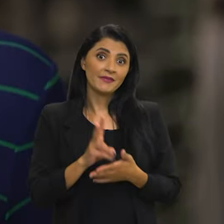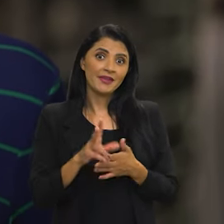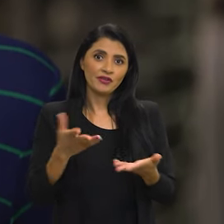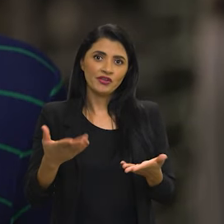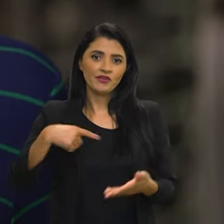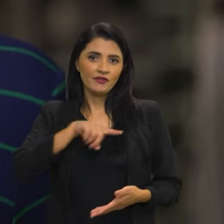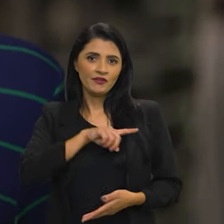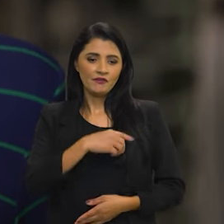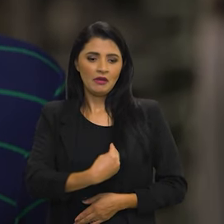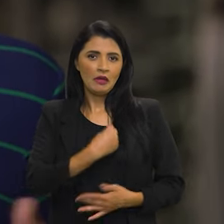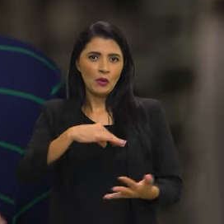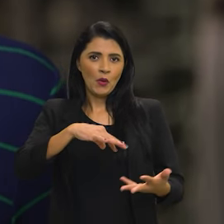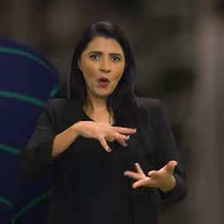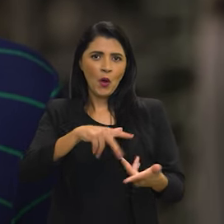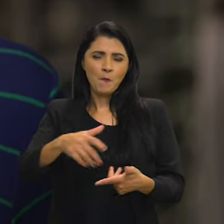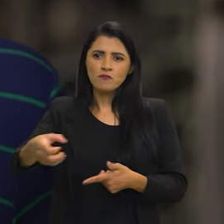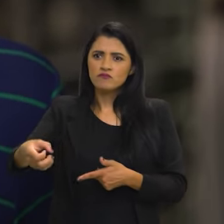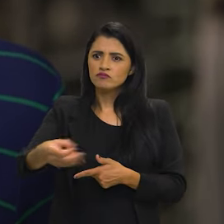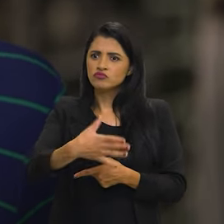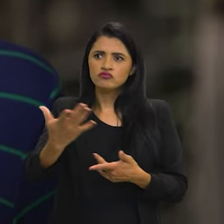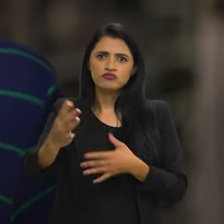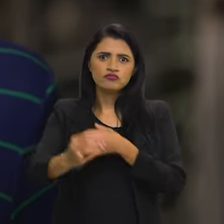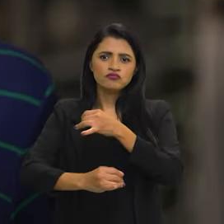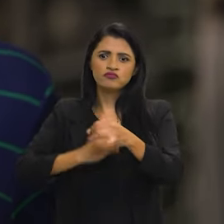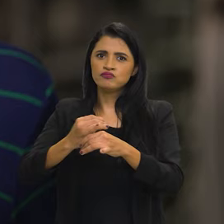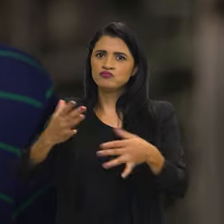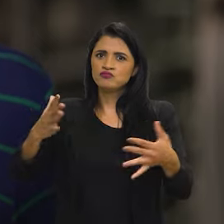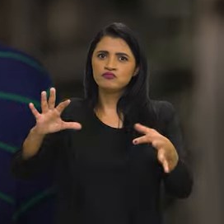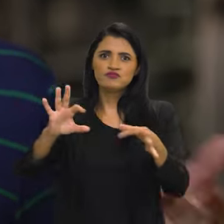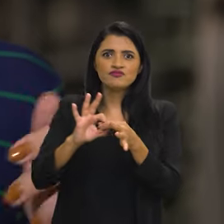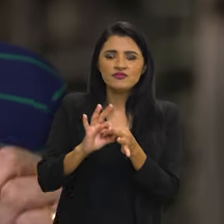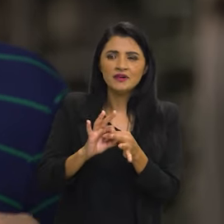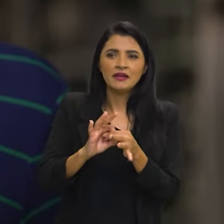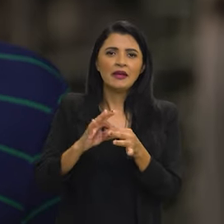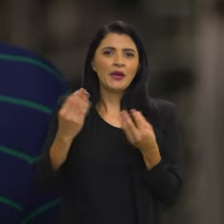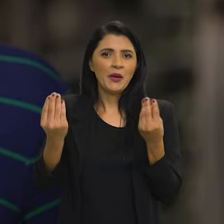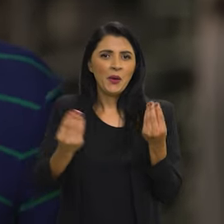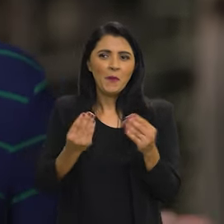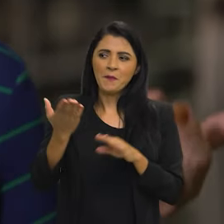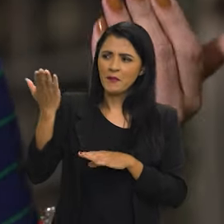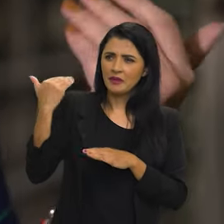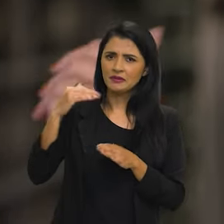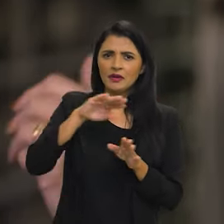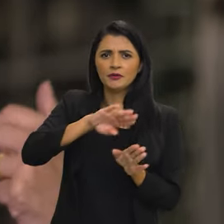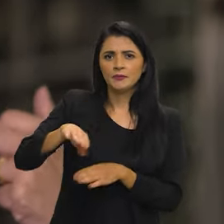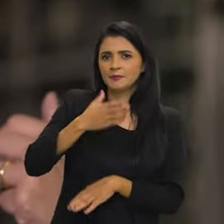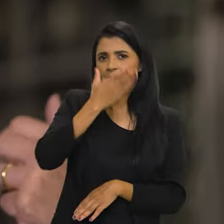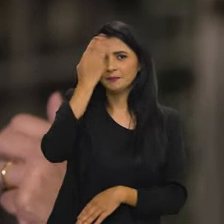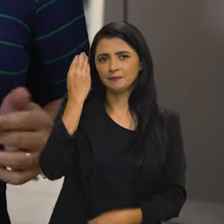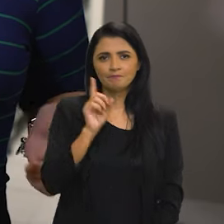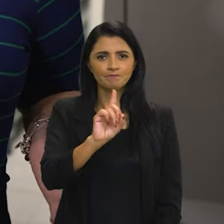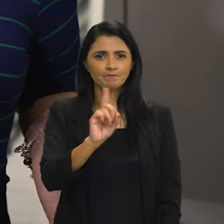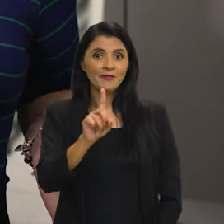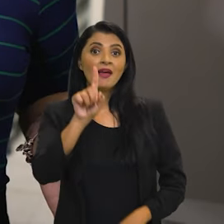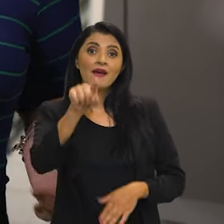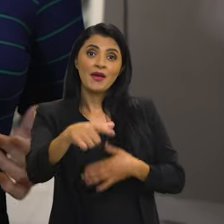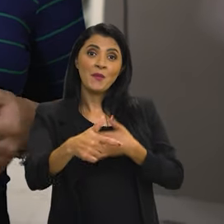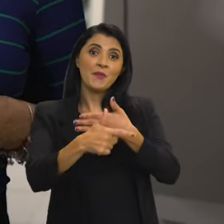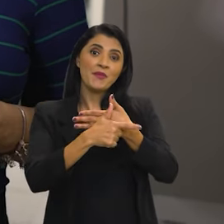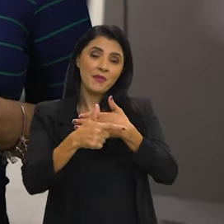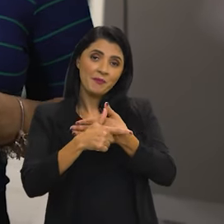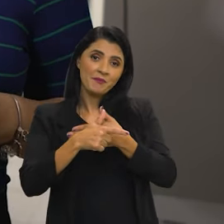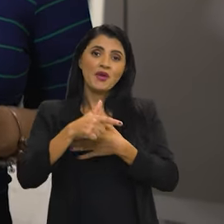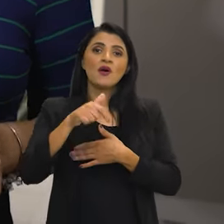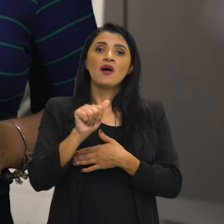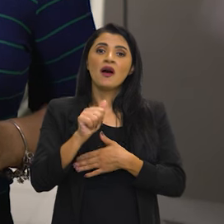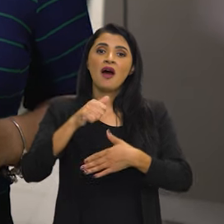Mesmo vivendo em um mundo cada vez mais moderno e conectado, não podemos deixar o nosso passado de lado. Aí entra o